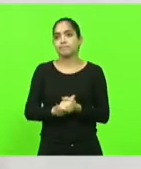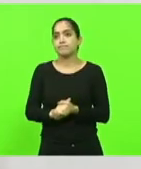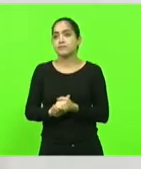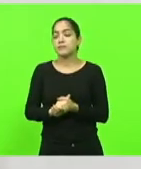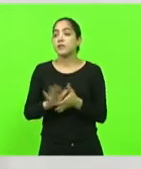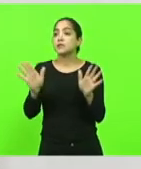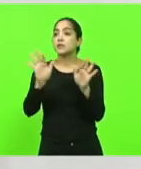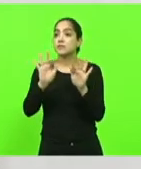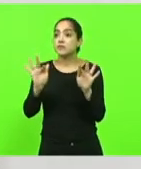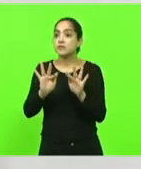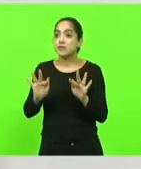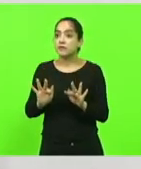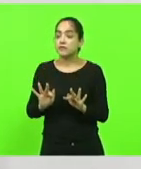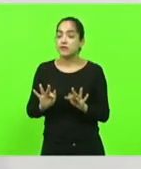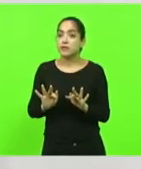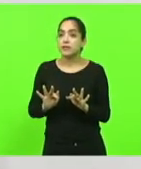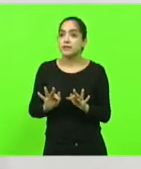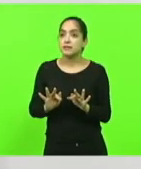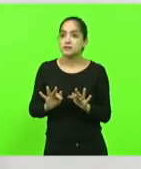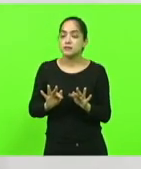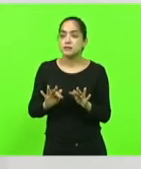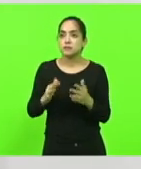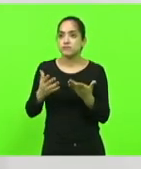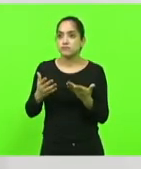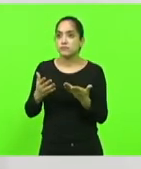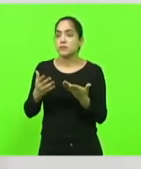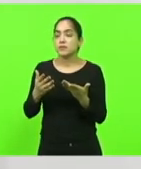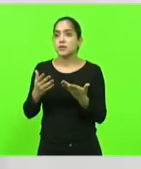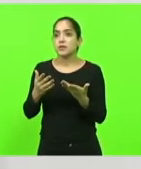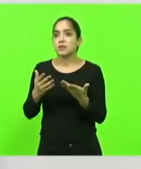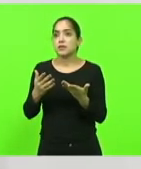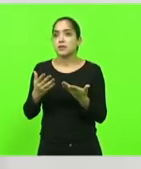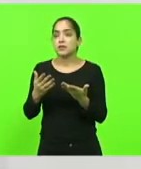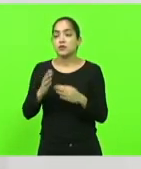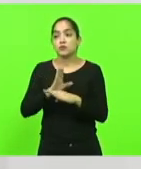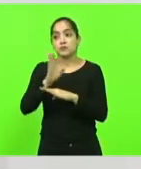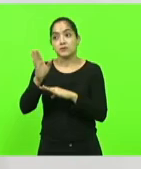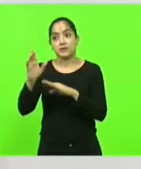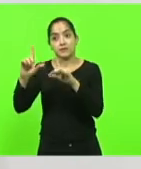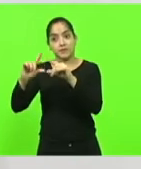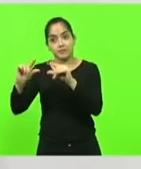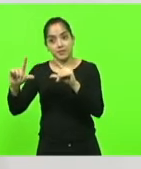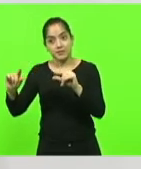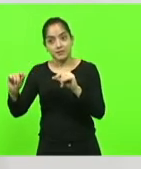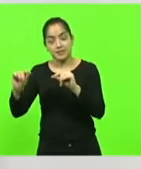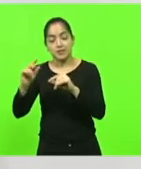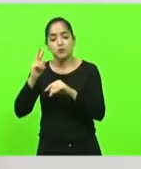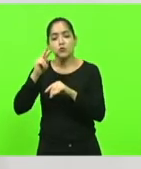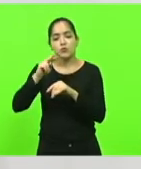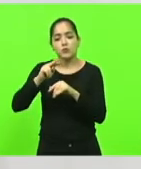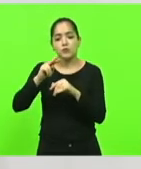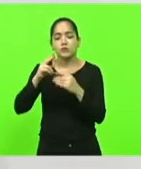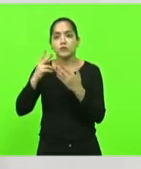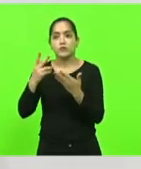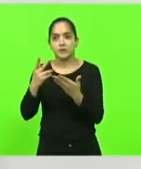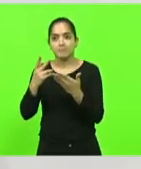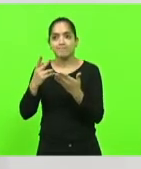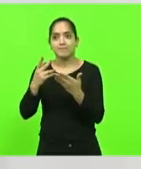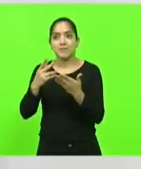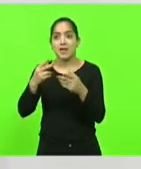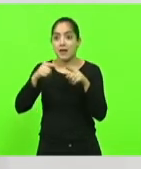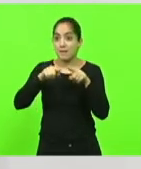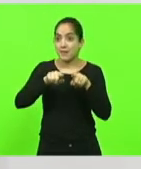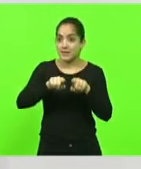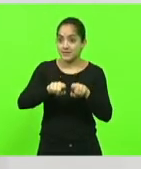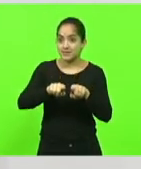feliz e vibrei. Eu estava em Brasília, mas eu vibrei agora com essa parceria, essa força